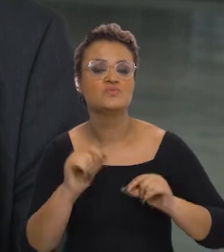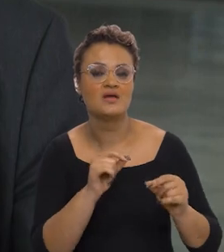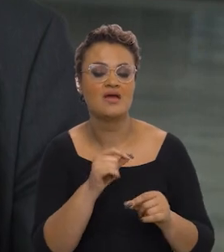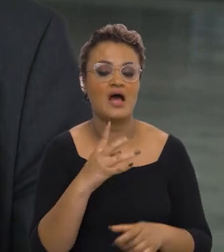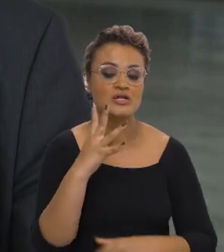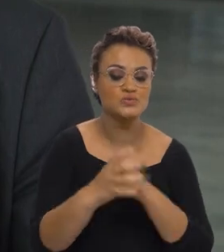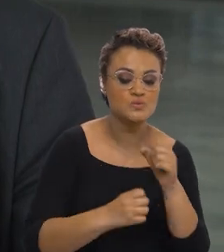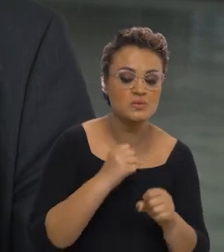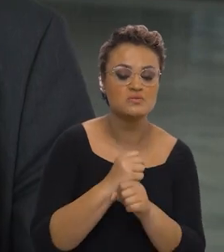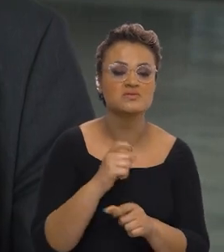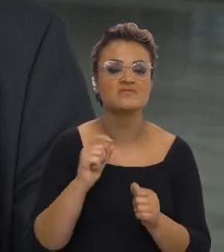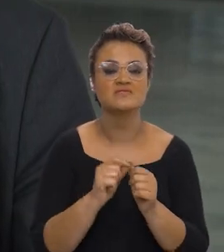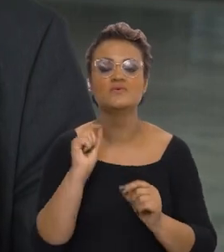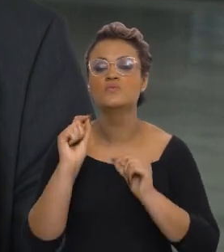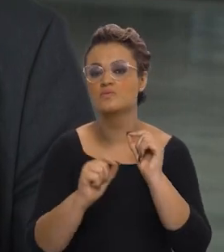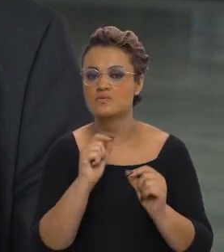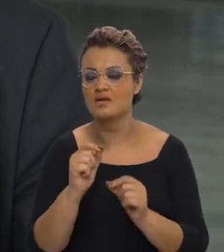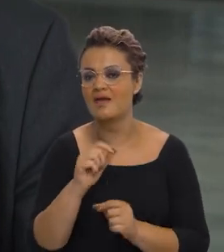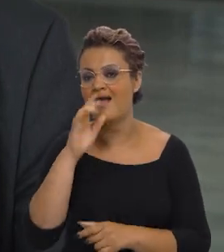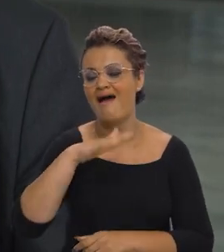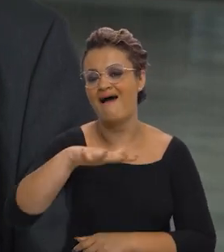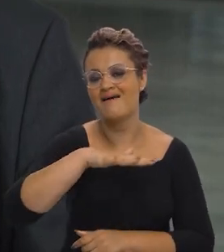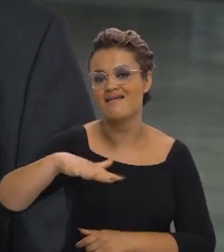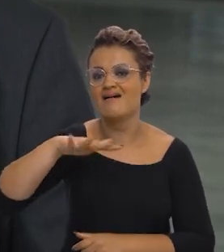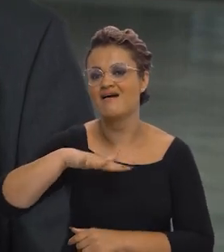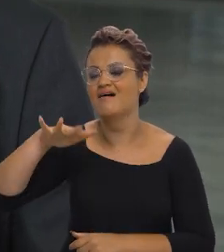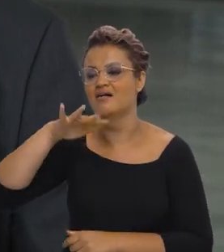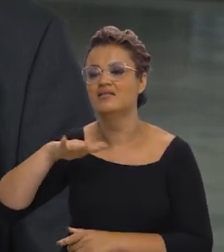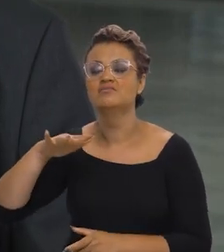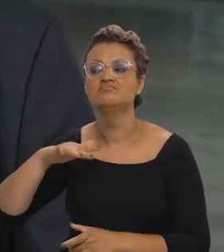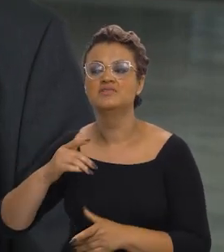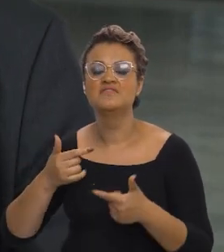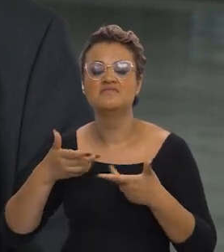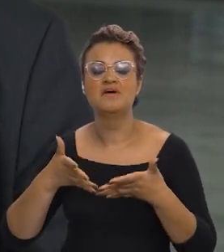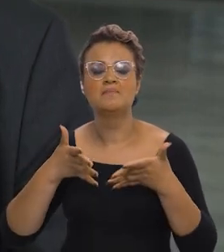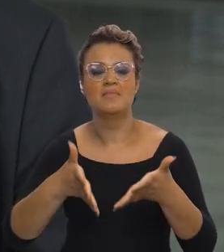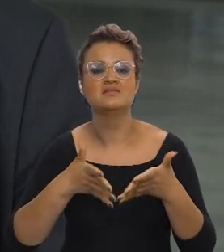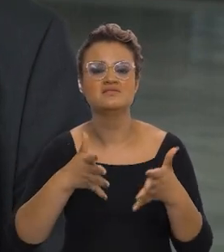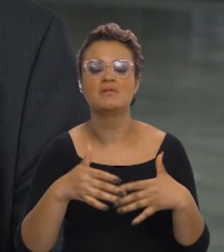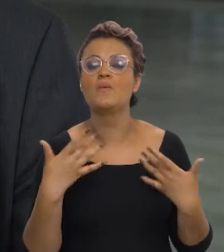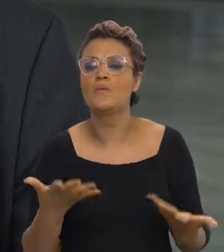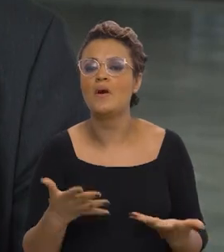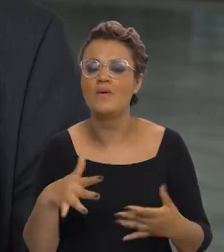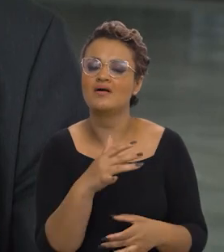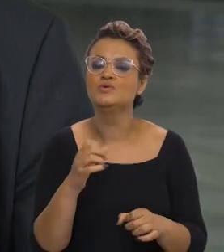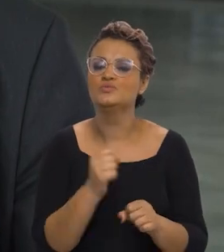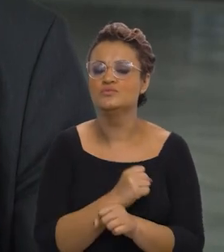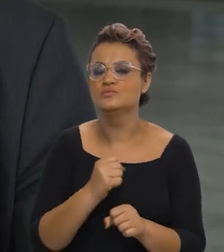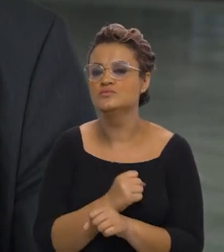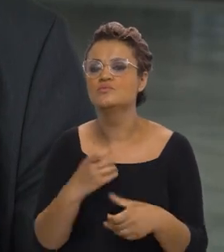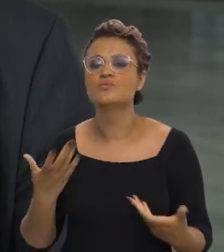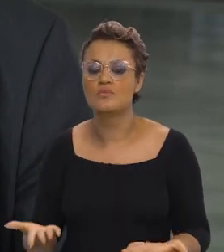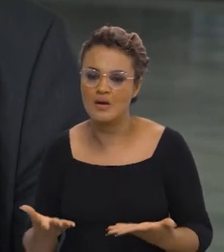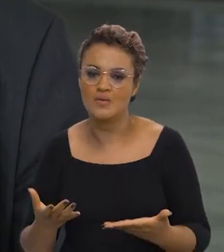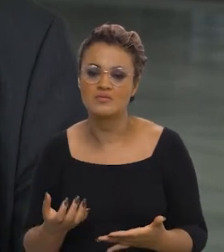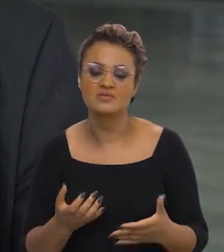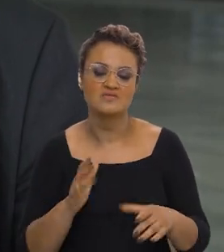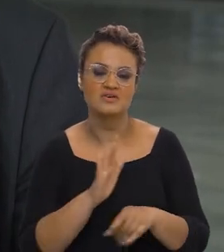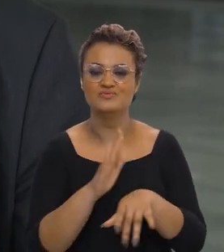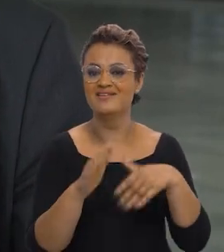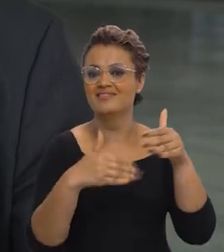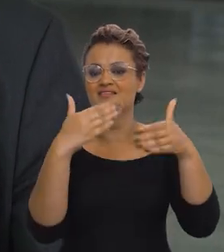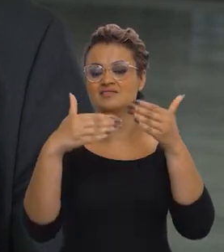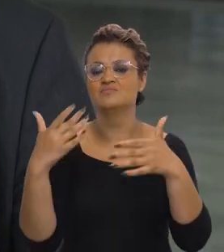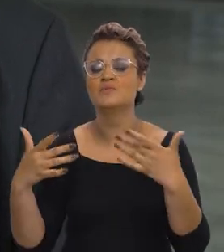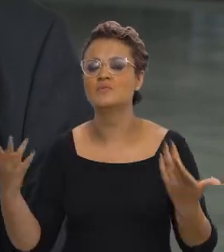vai ser feito em quatro anos, quais as principais áreas em que vão ocorrer obras e que podem gerar